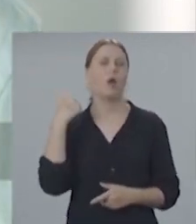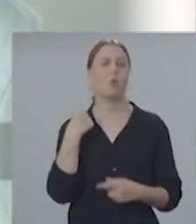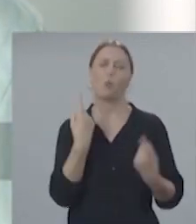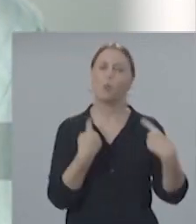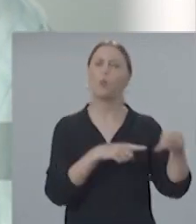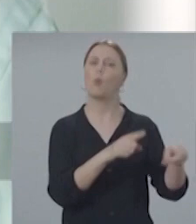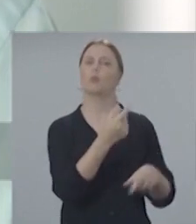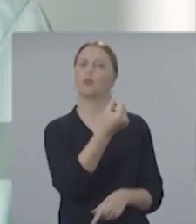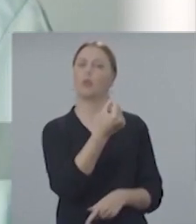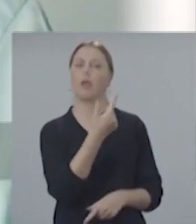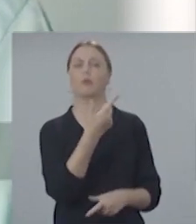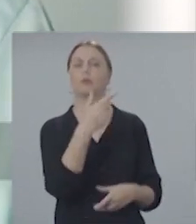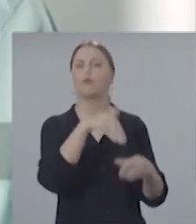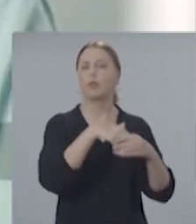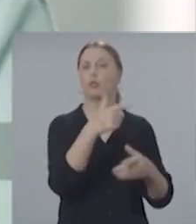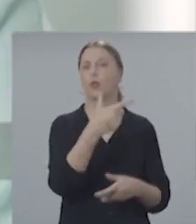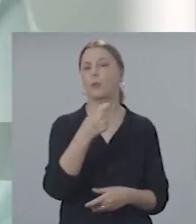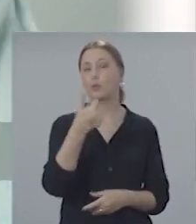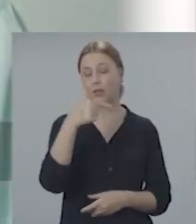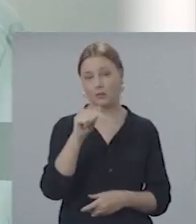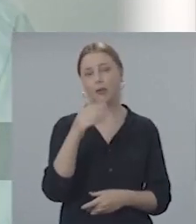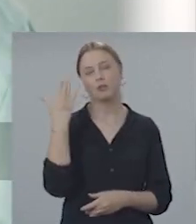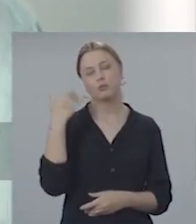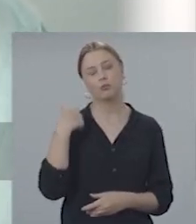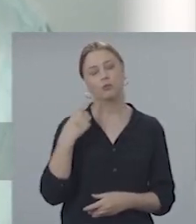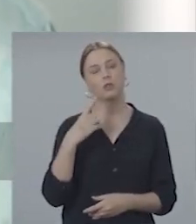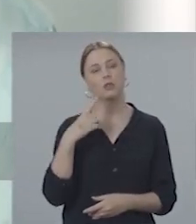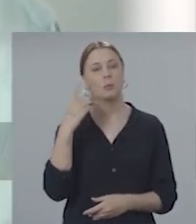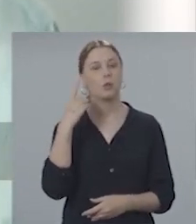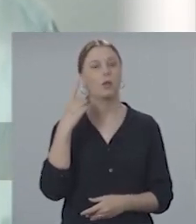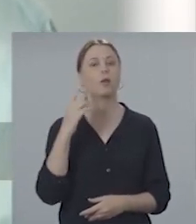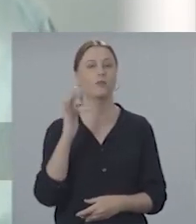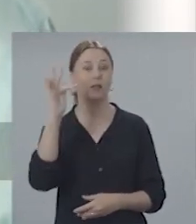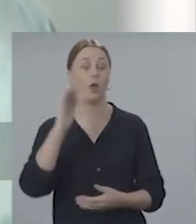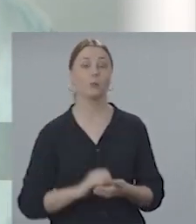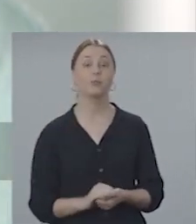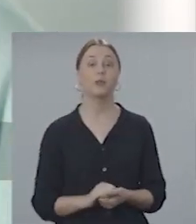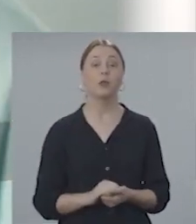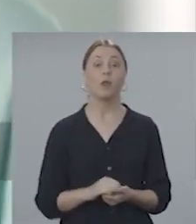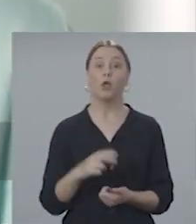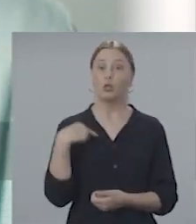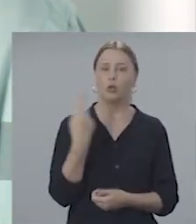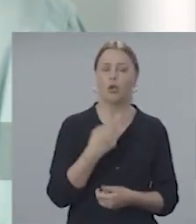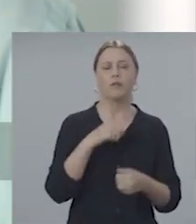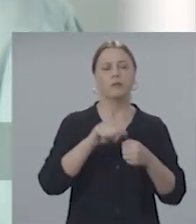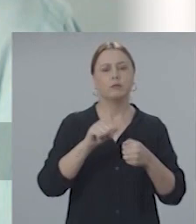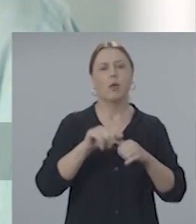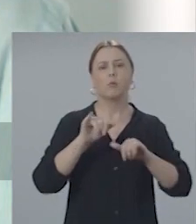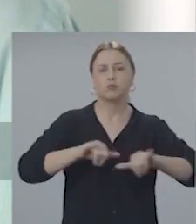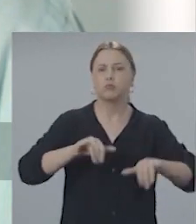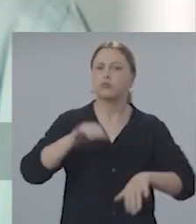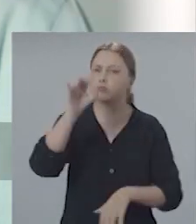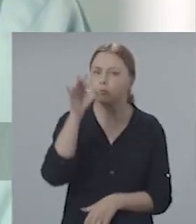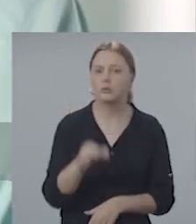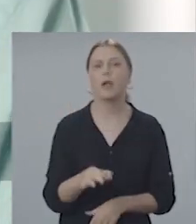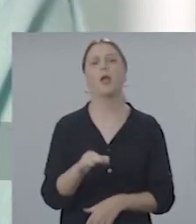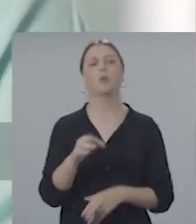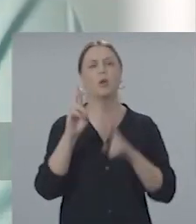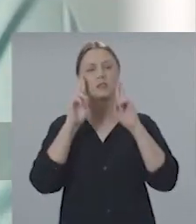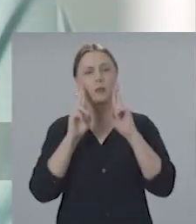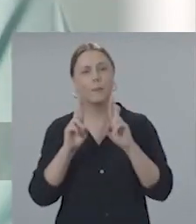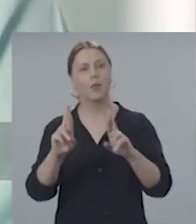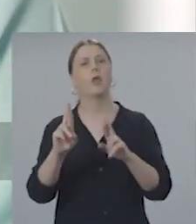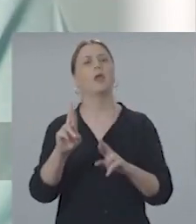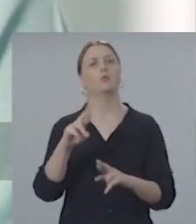Fundo Eleitoral. Inclusive, votei contra a criação do fundo em 2017, quando fui deputado federal. Faremos uma